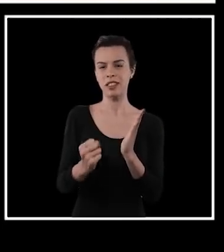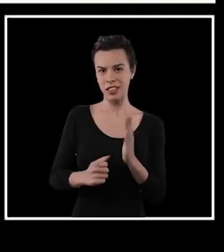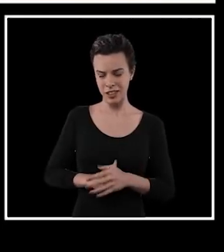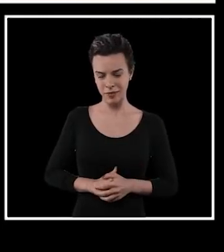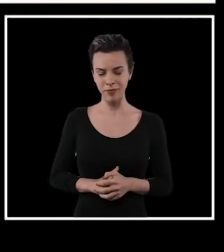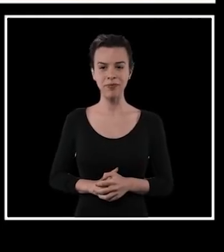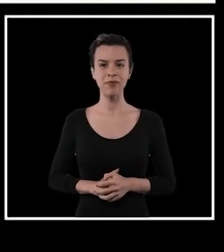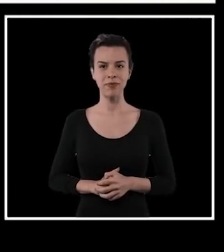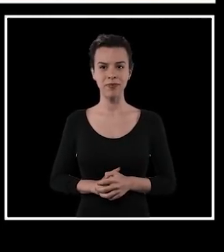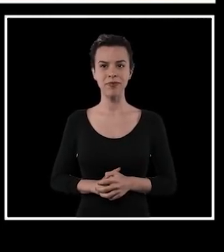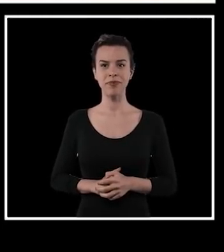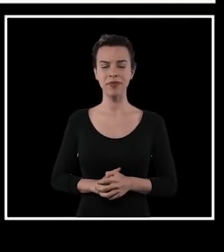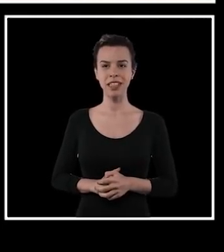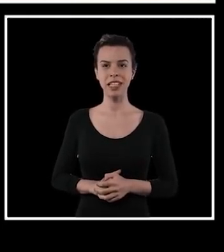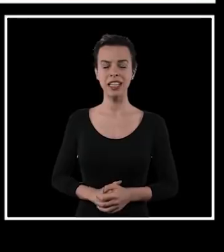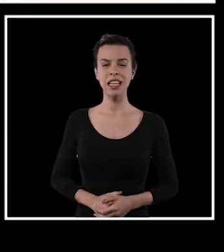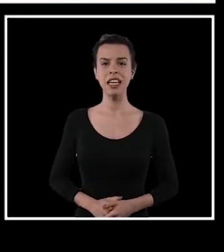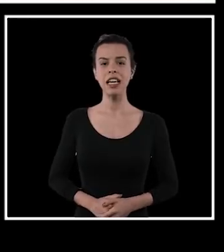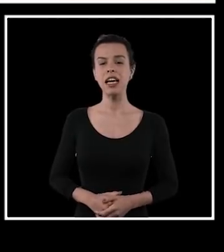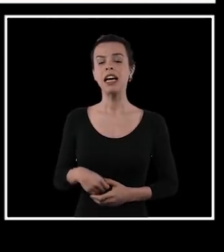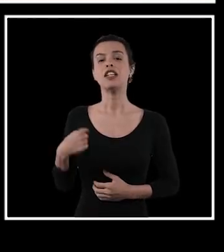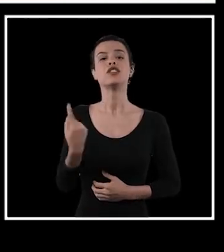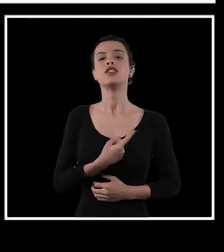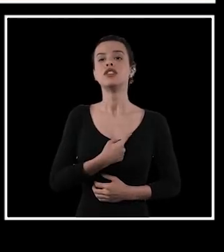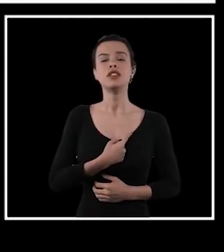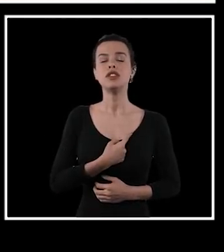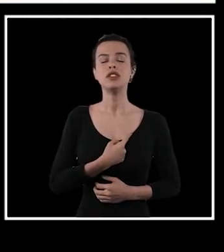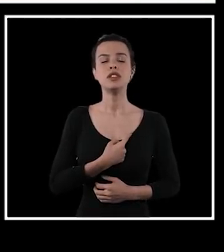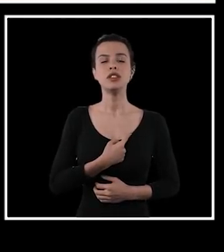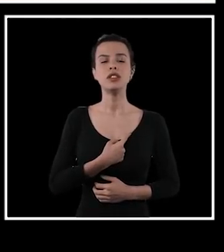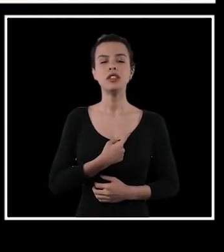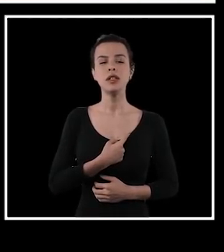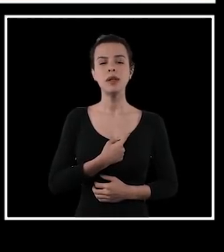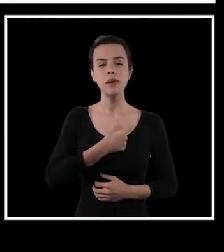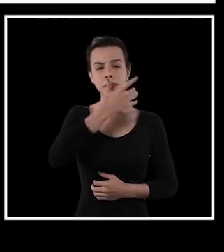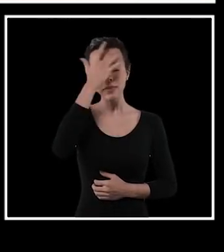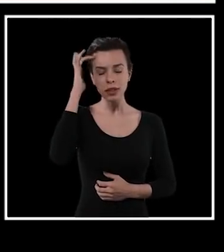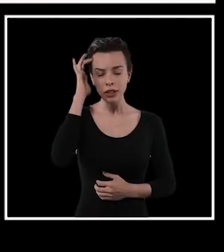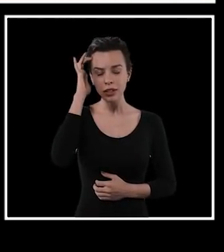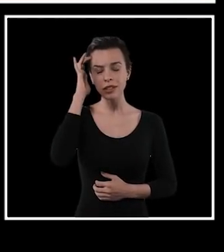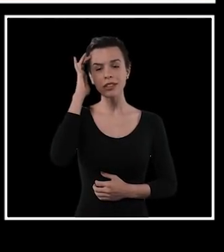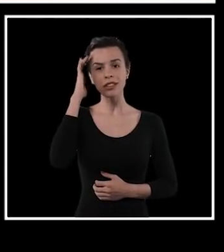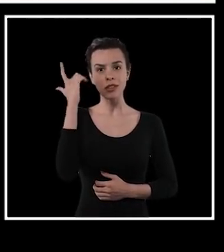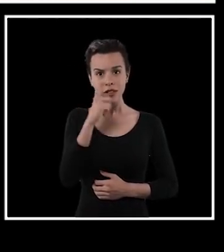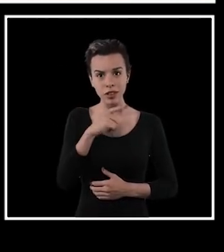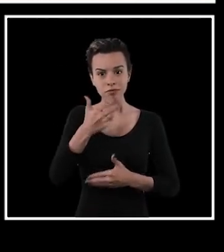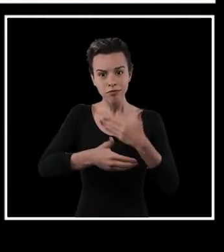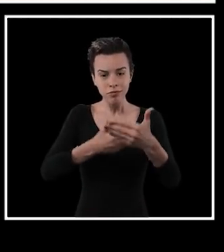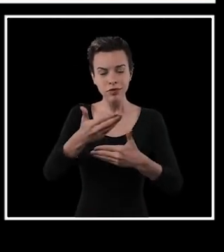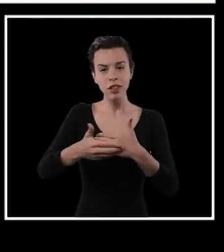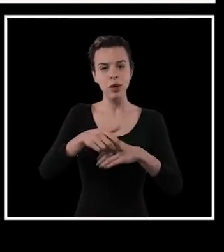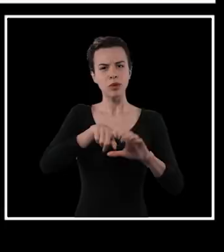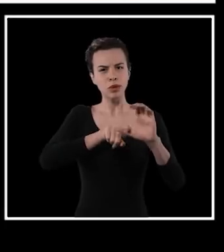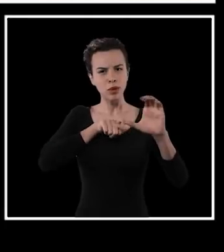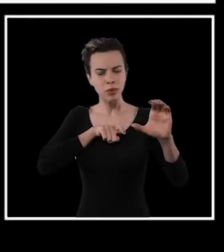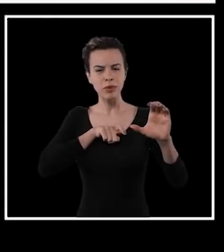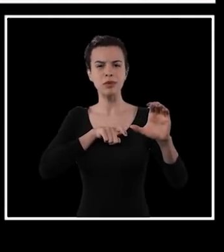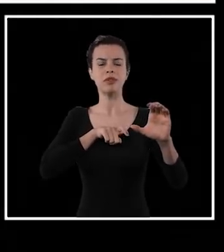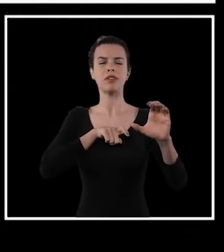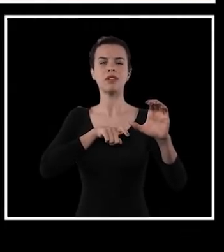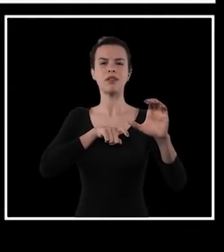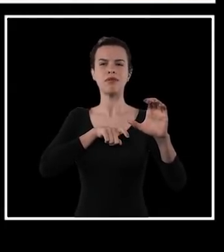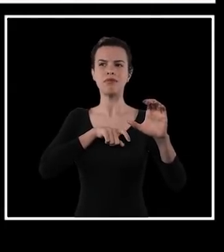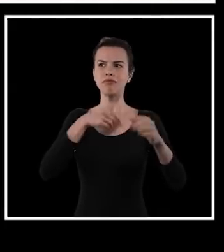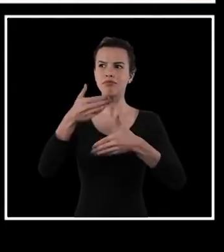eles, né? Assim, eu quero dizer, são as pessoas que chegaram onde chegaram em parte pela própria autonomia,